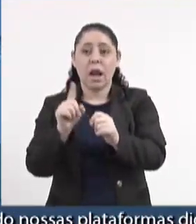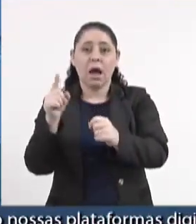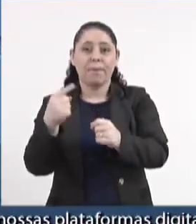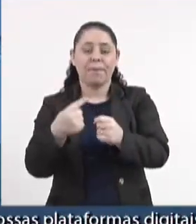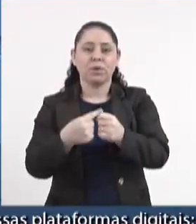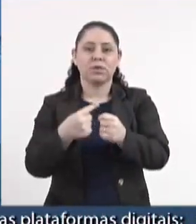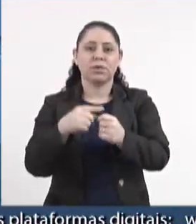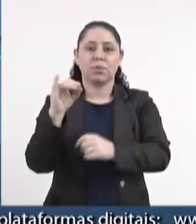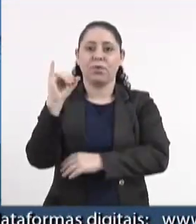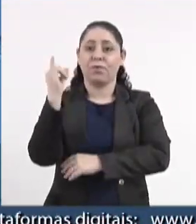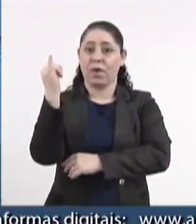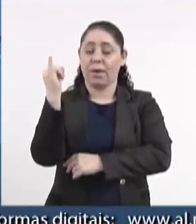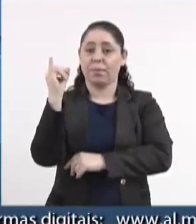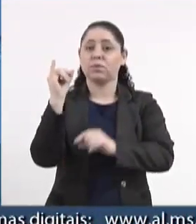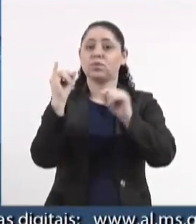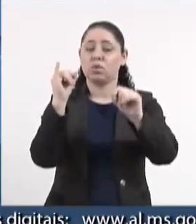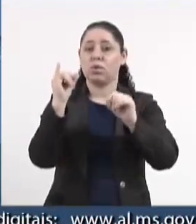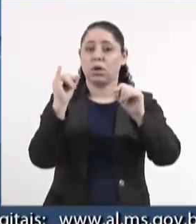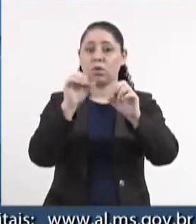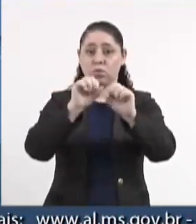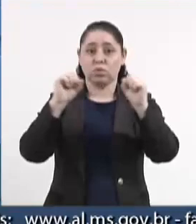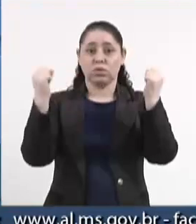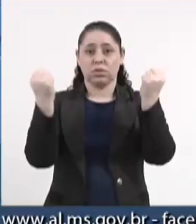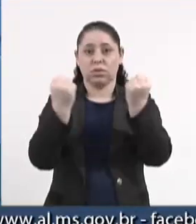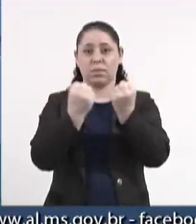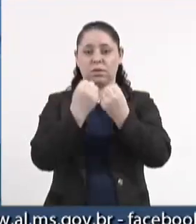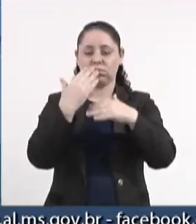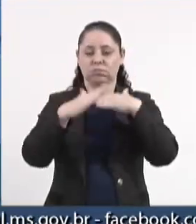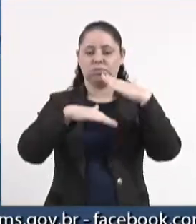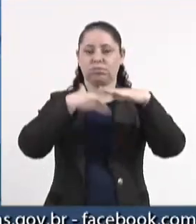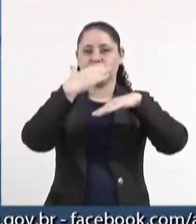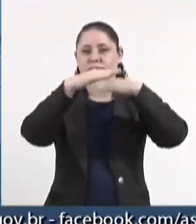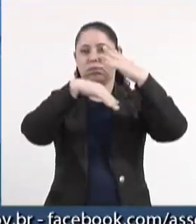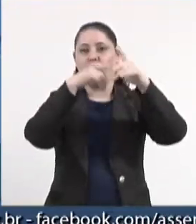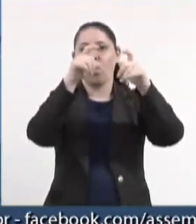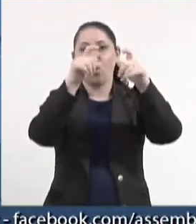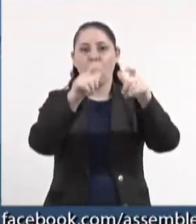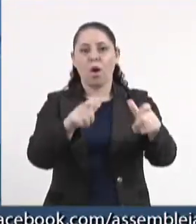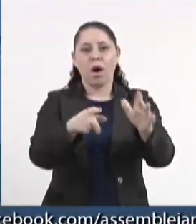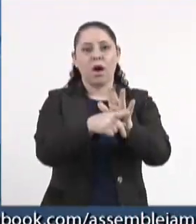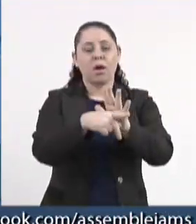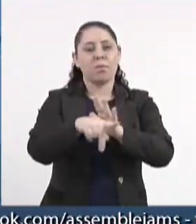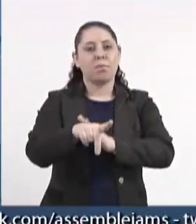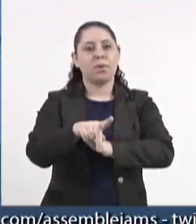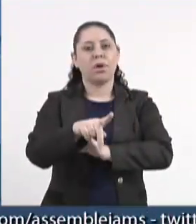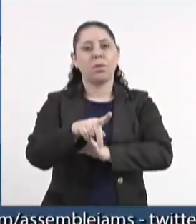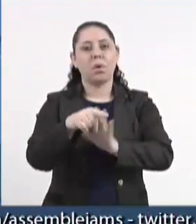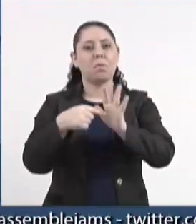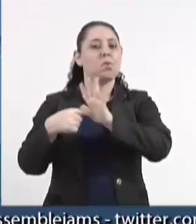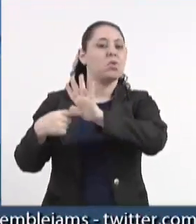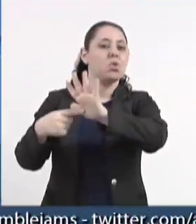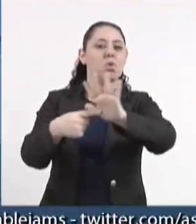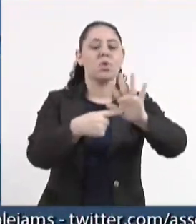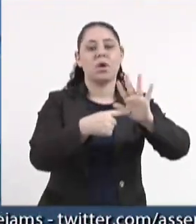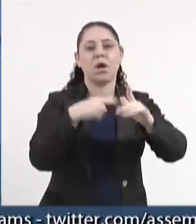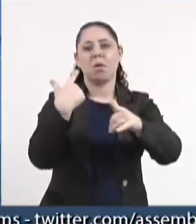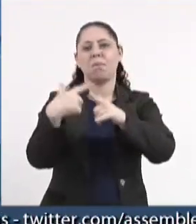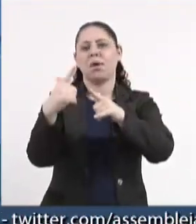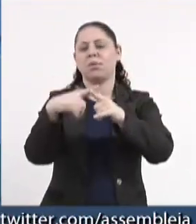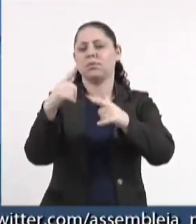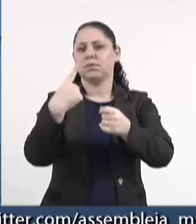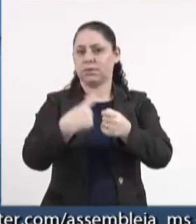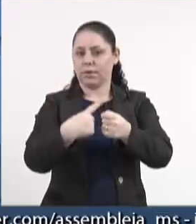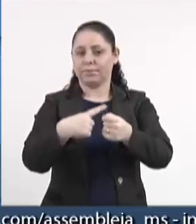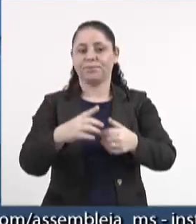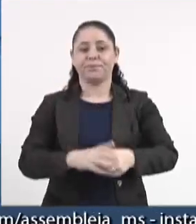município de Viema, um seminário de desenvolvimento local apontando os problemas da cidade.